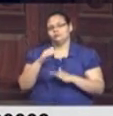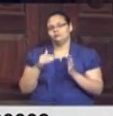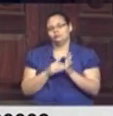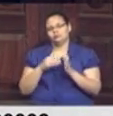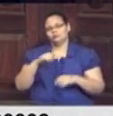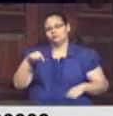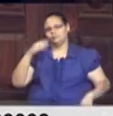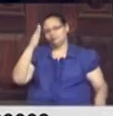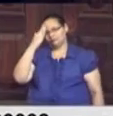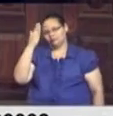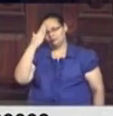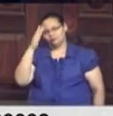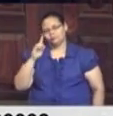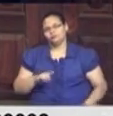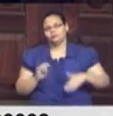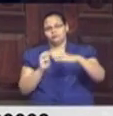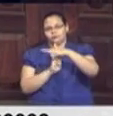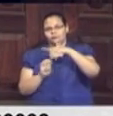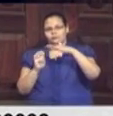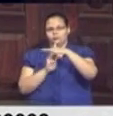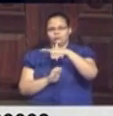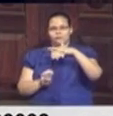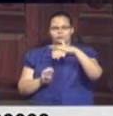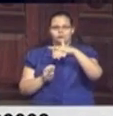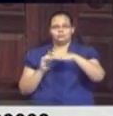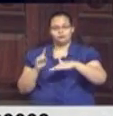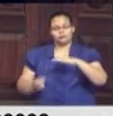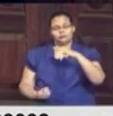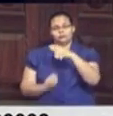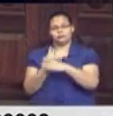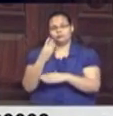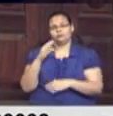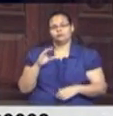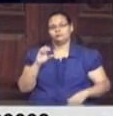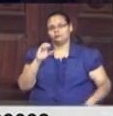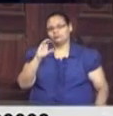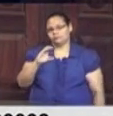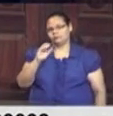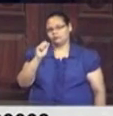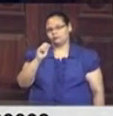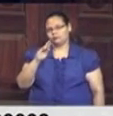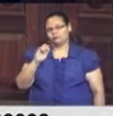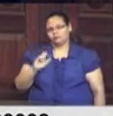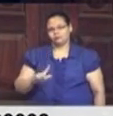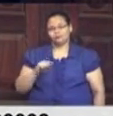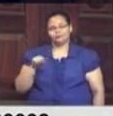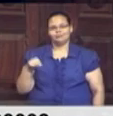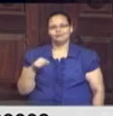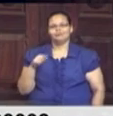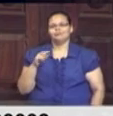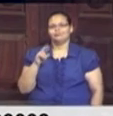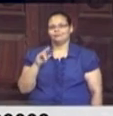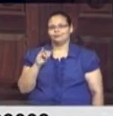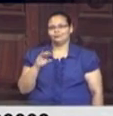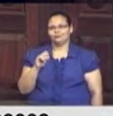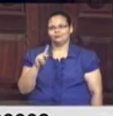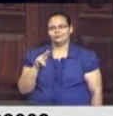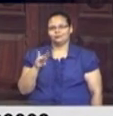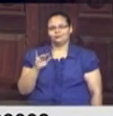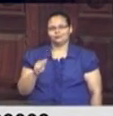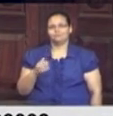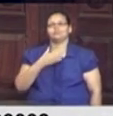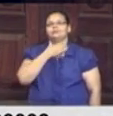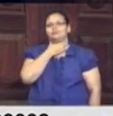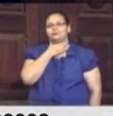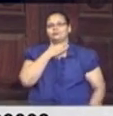nós sabemos que a empresa fundada pelo senhor Sérgio Cabral é que levou o Rio Previdência à falência. Temos que combater a